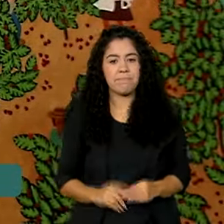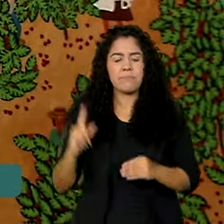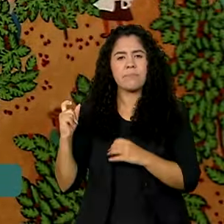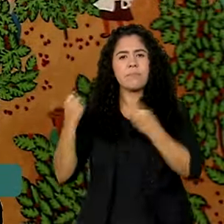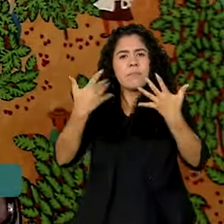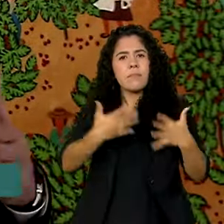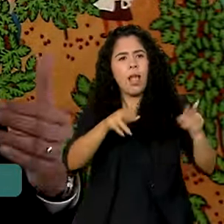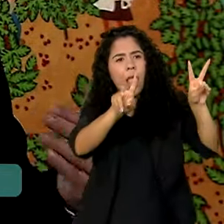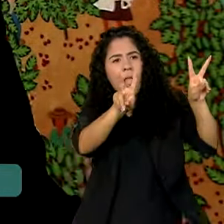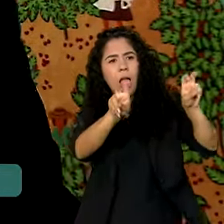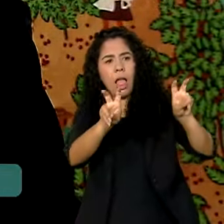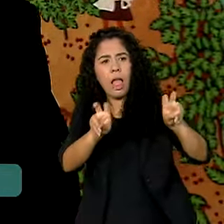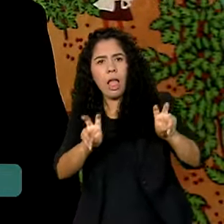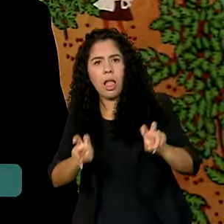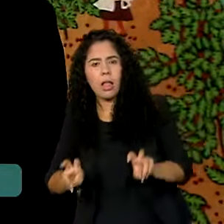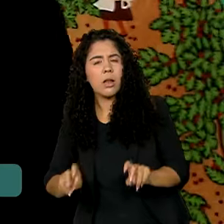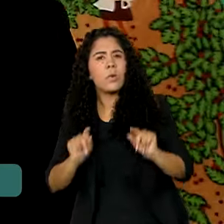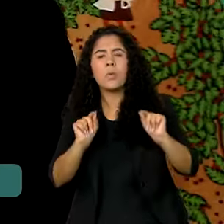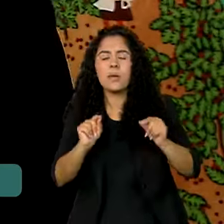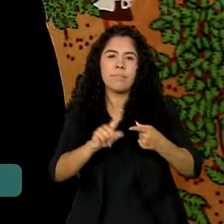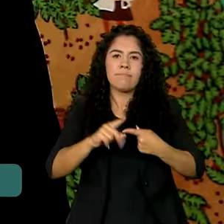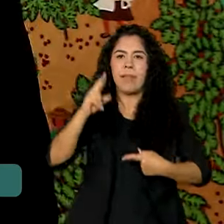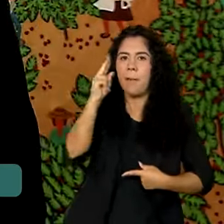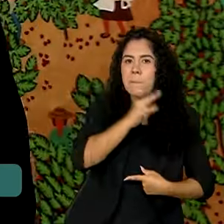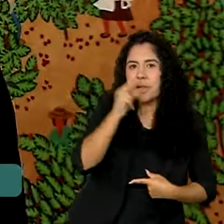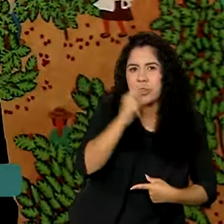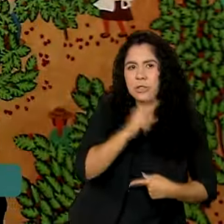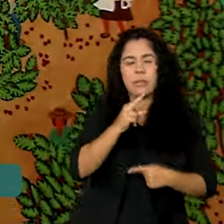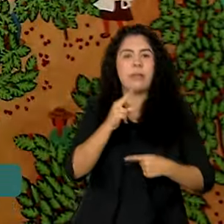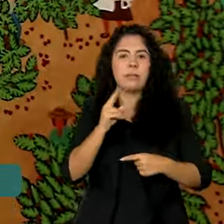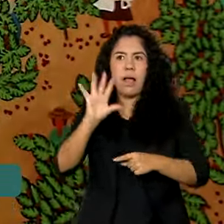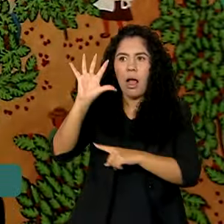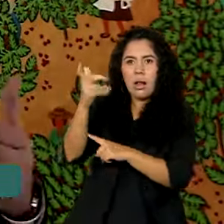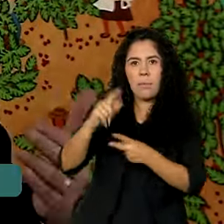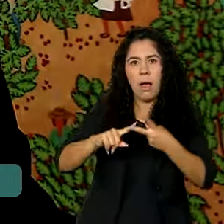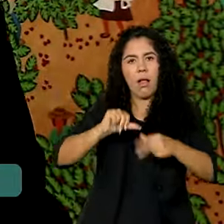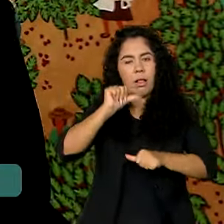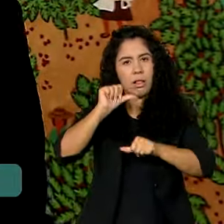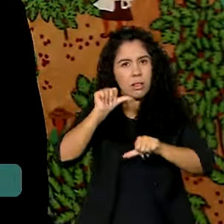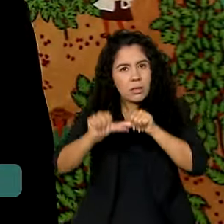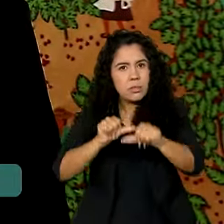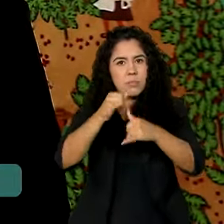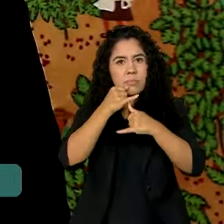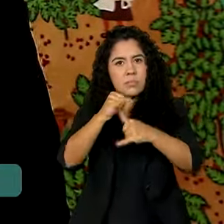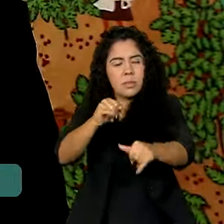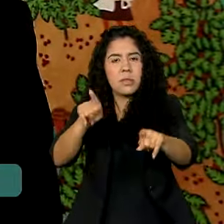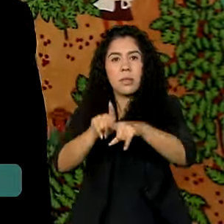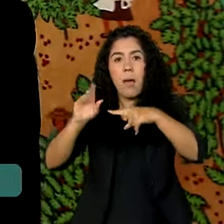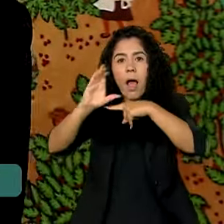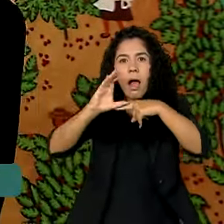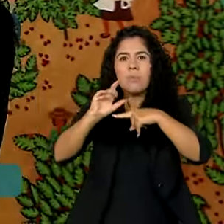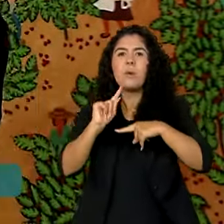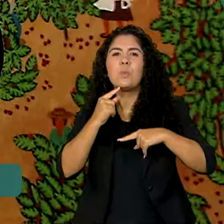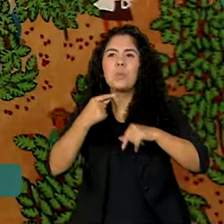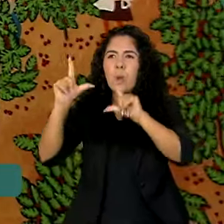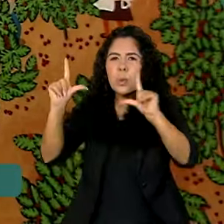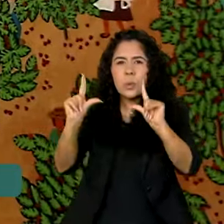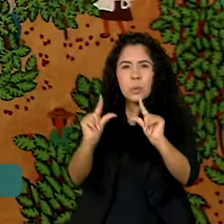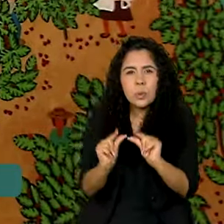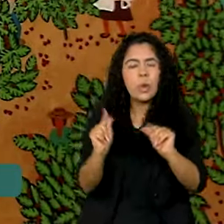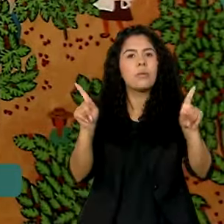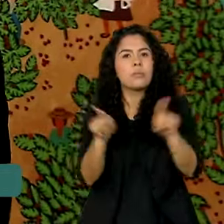da emergência climática, transição energética, descarbonização produtiva, o